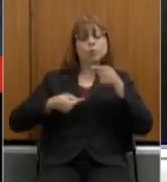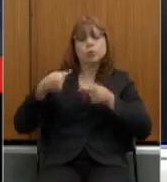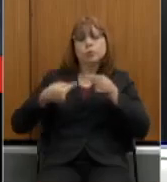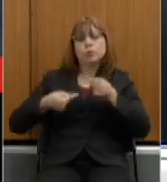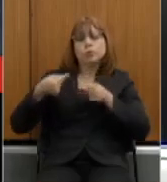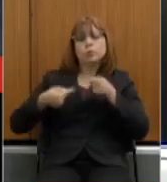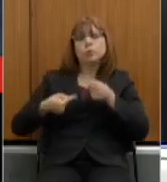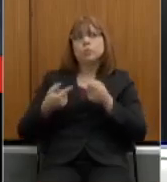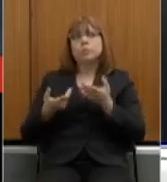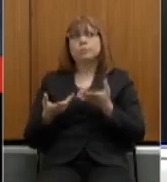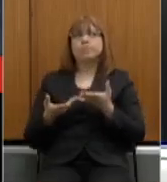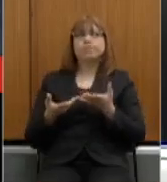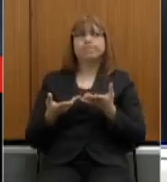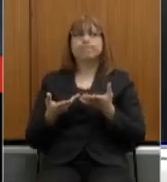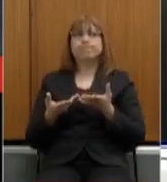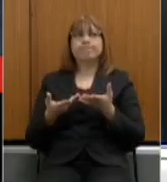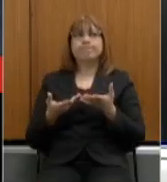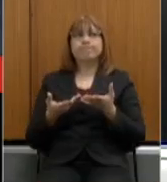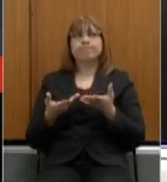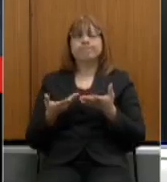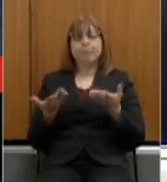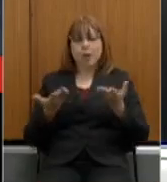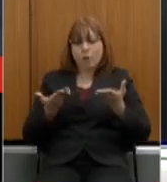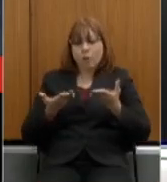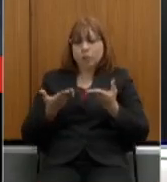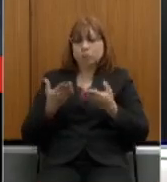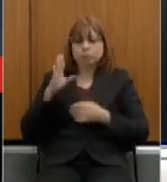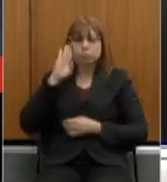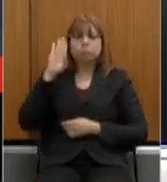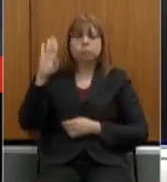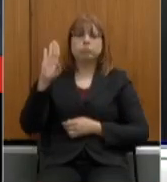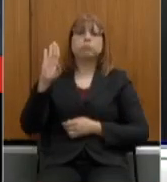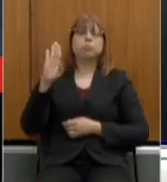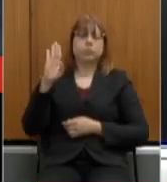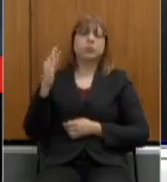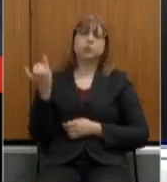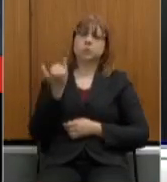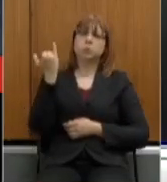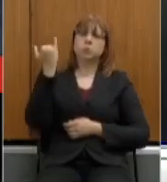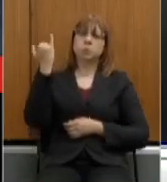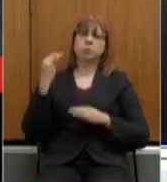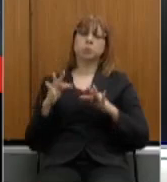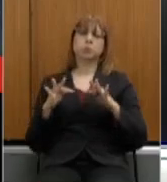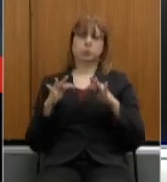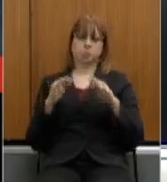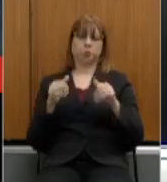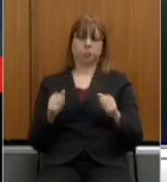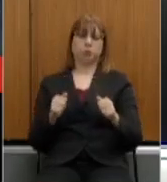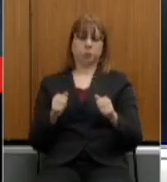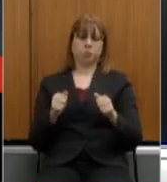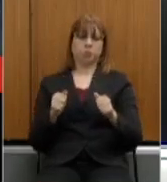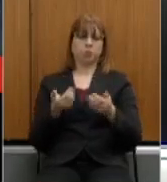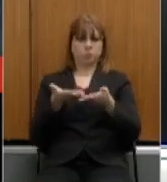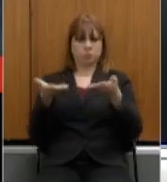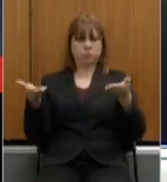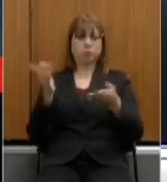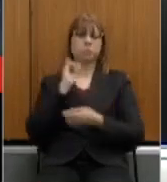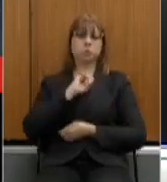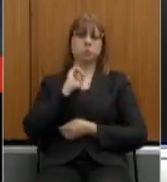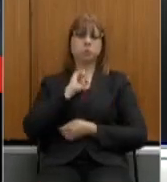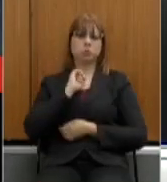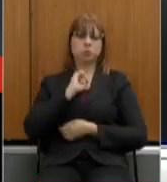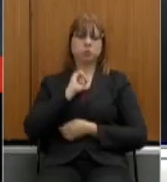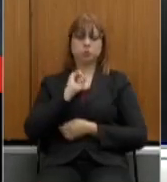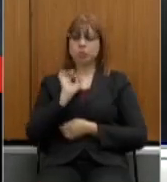que se robustece agora tem relevância para todo o Estado de Minas Gerais e não se